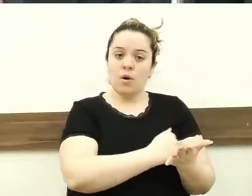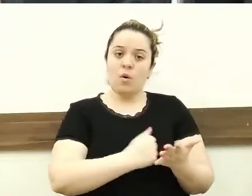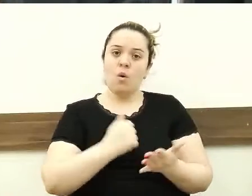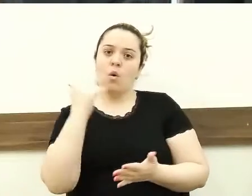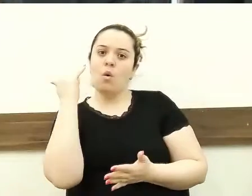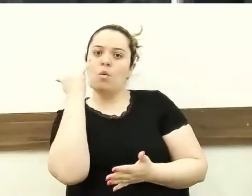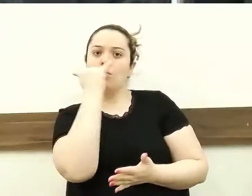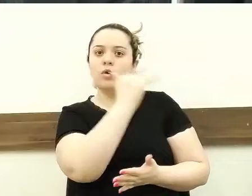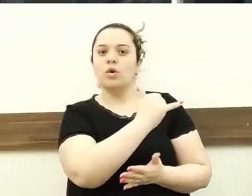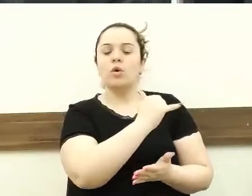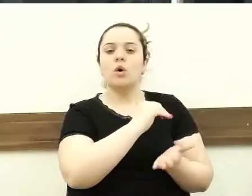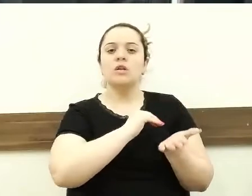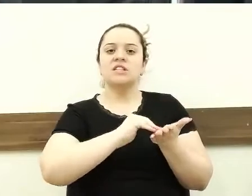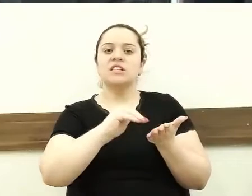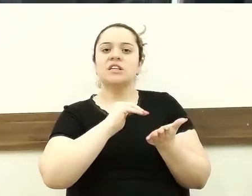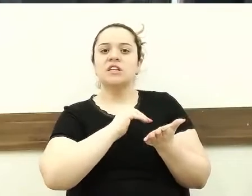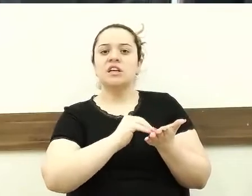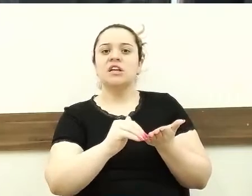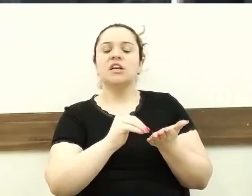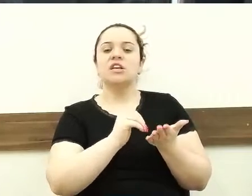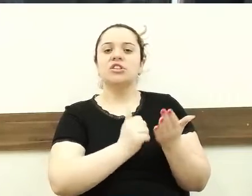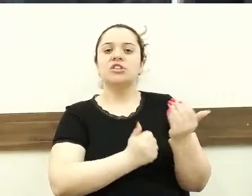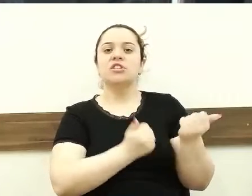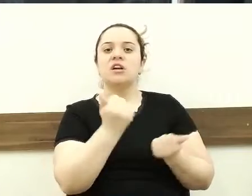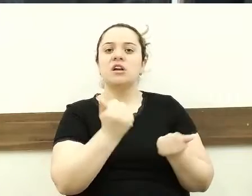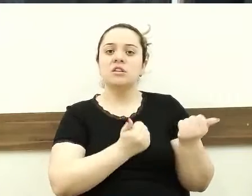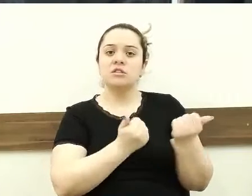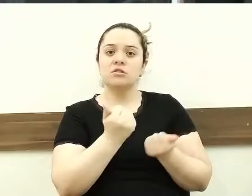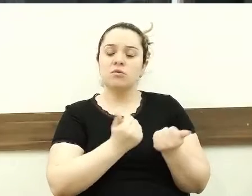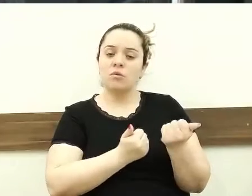que fossem recolher e notificar a empresa.